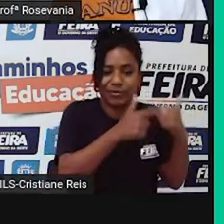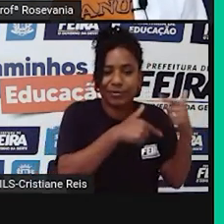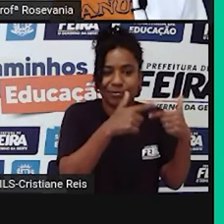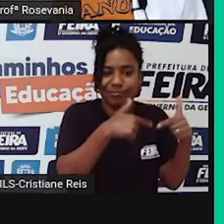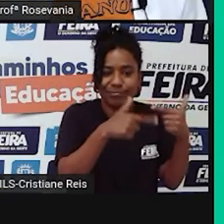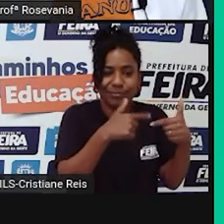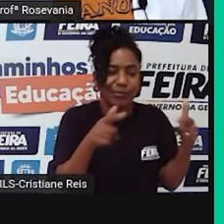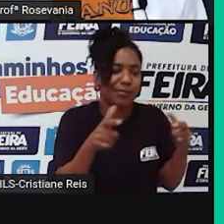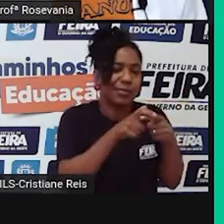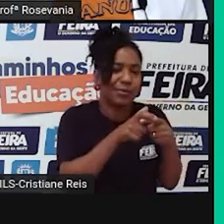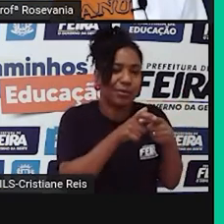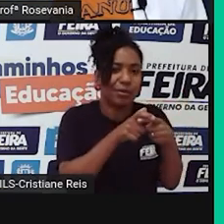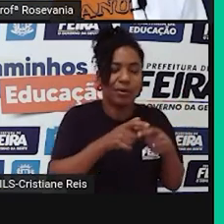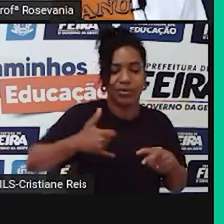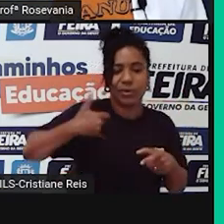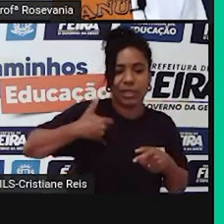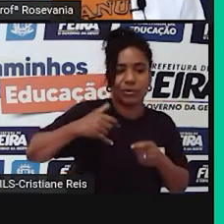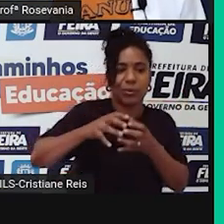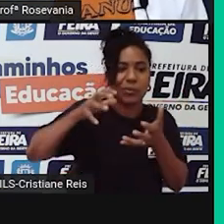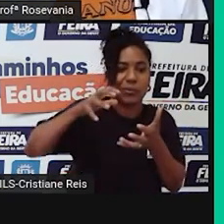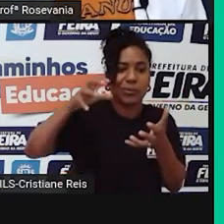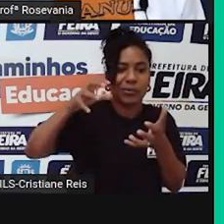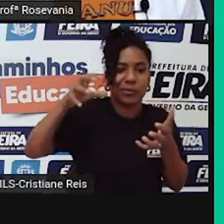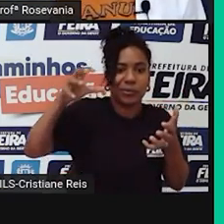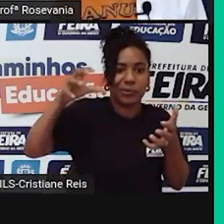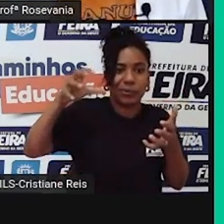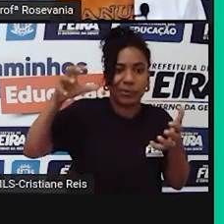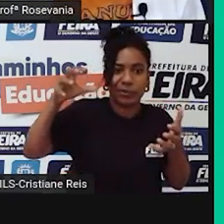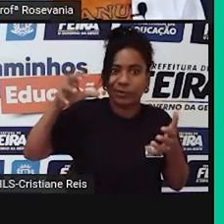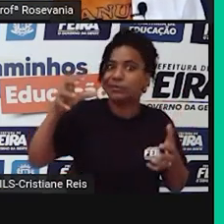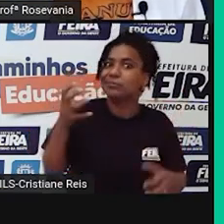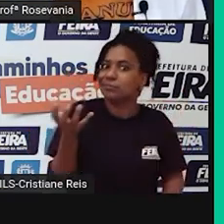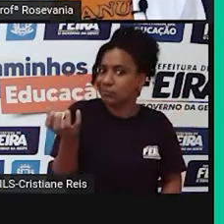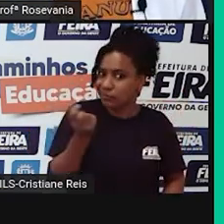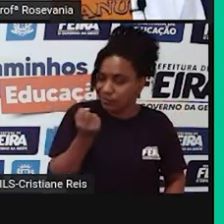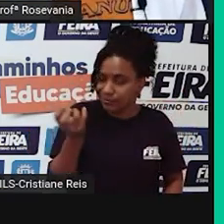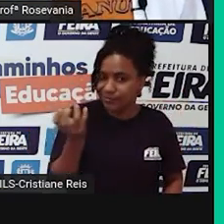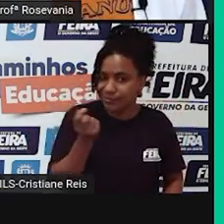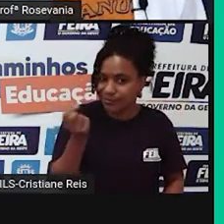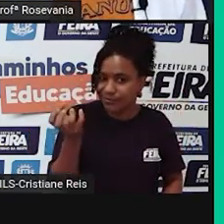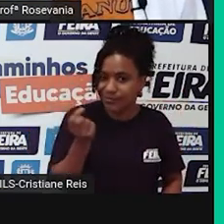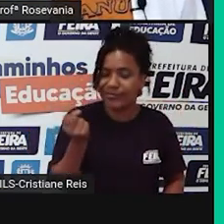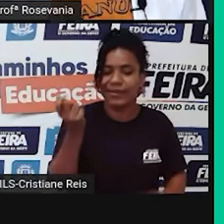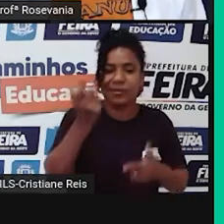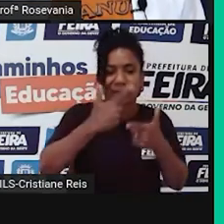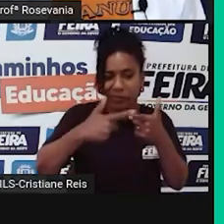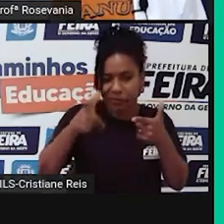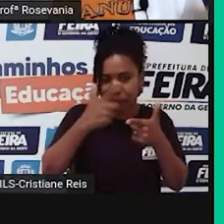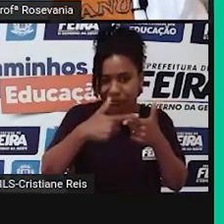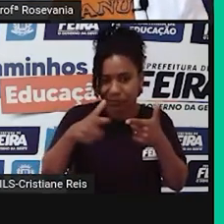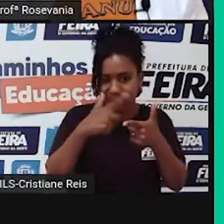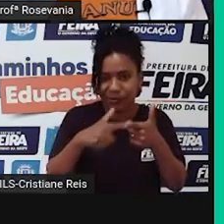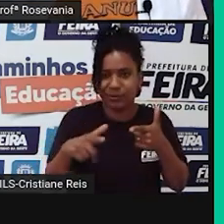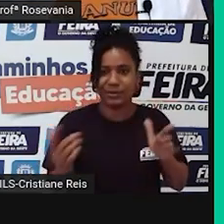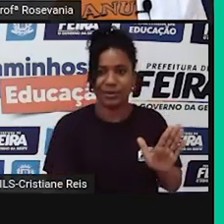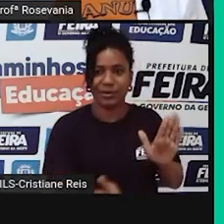trabalhando e aumenta o número de idosos, essa conta não vai fechar, né, a não ser que tenham políticas